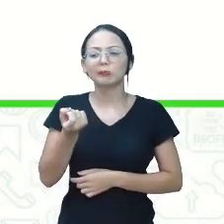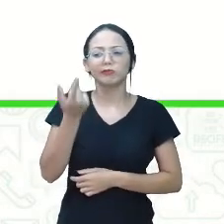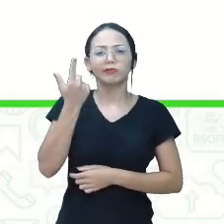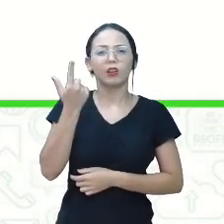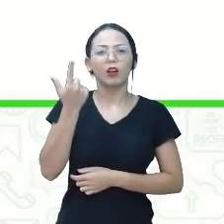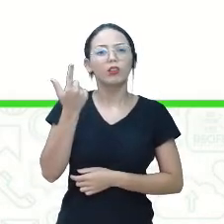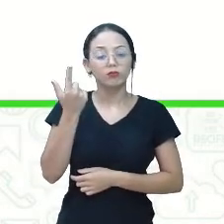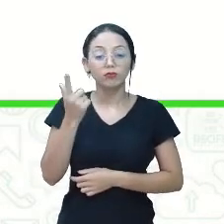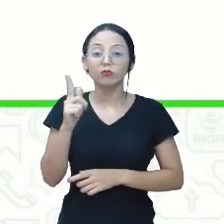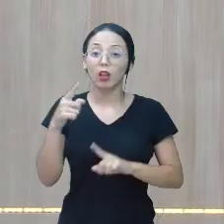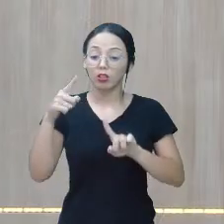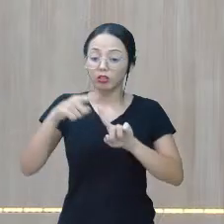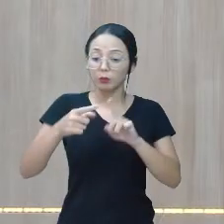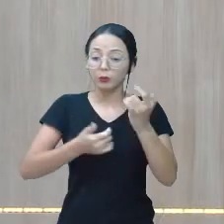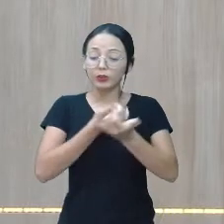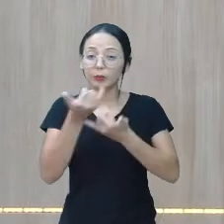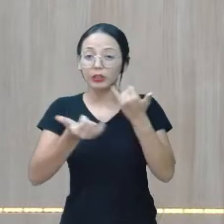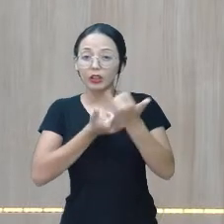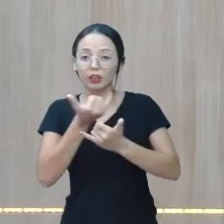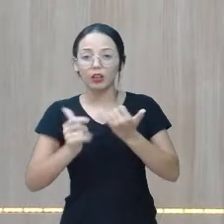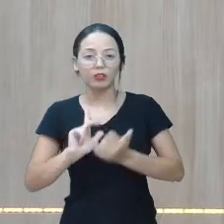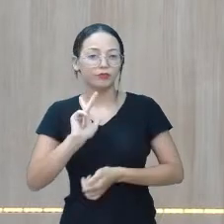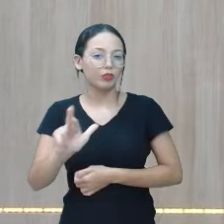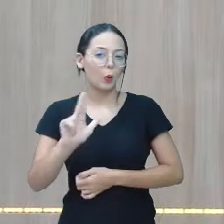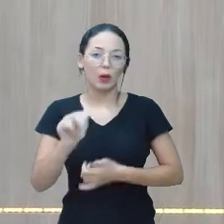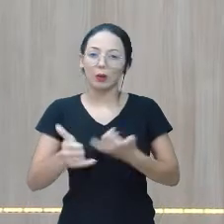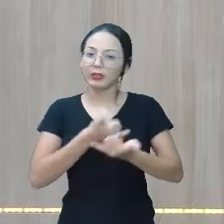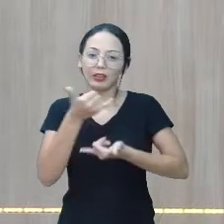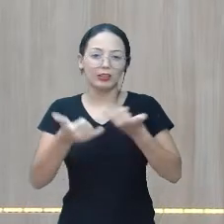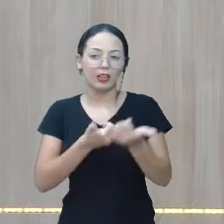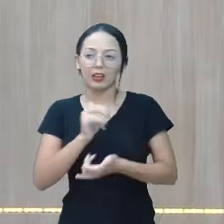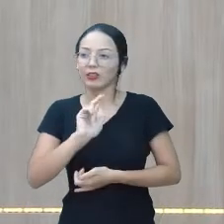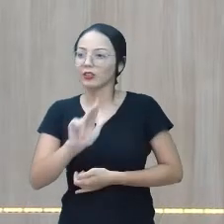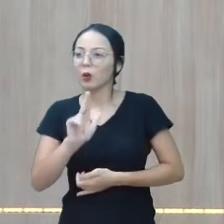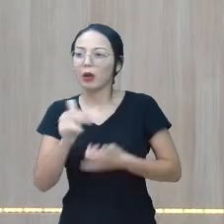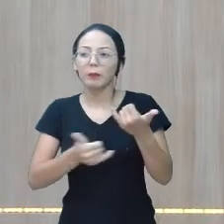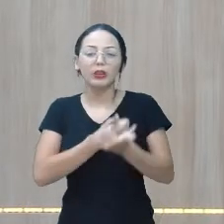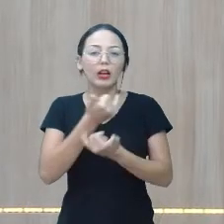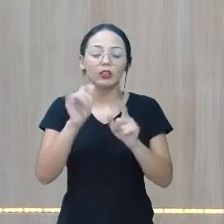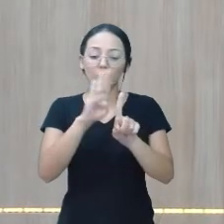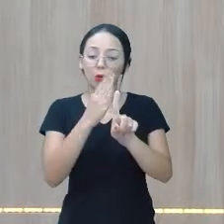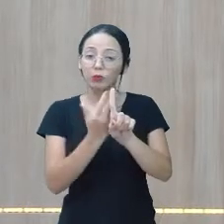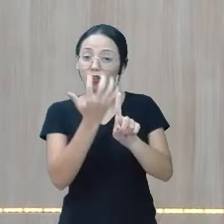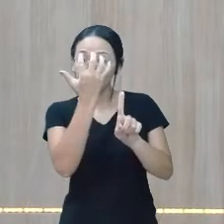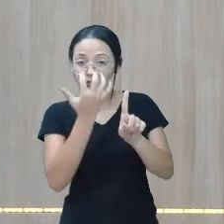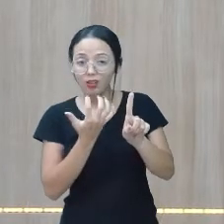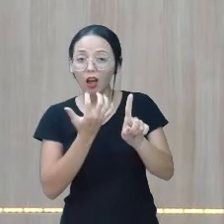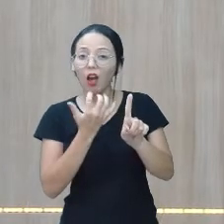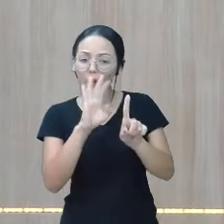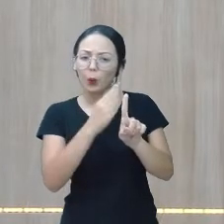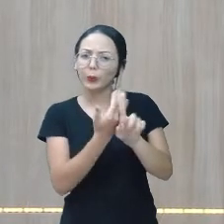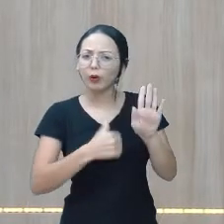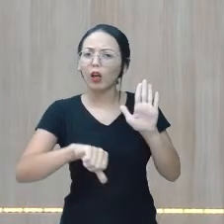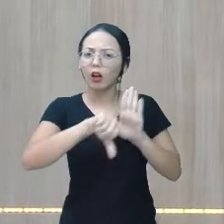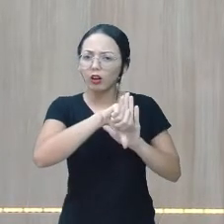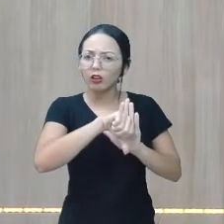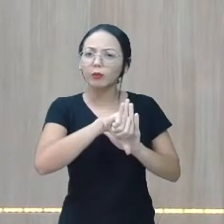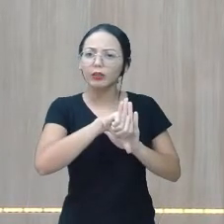Então, esse tipo de brincadeira não é brincadeira, não é uma brincadeira. O bullying é sério. O bullying é um crime.